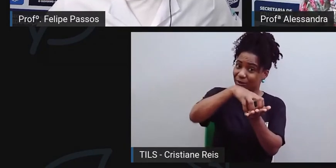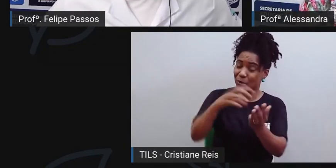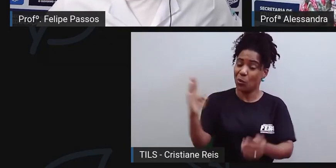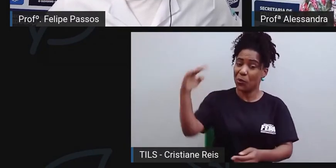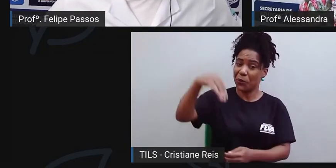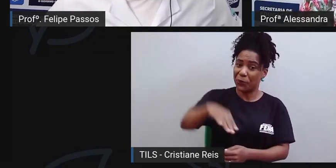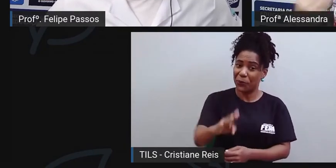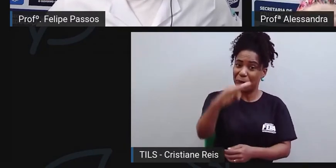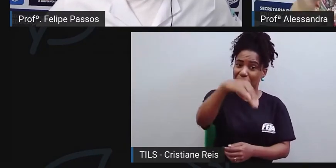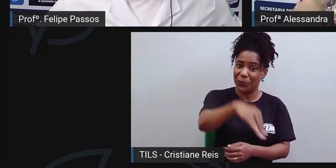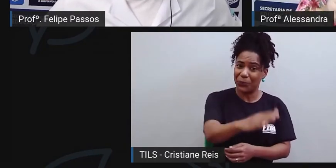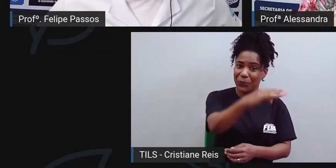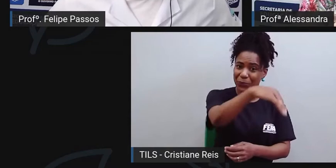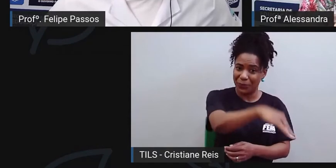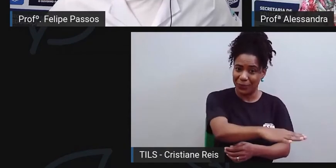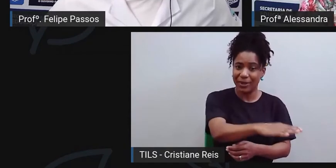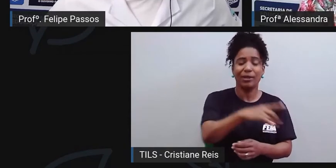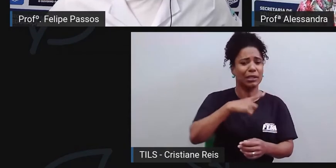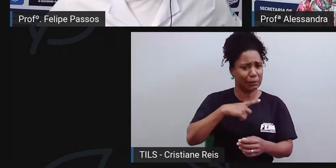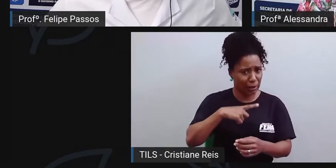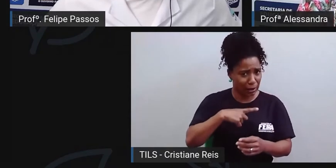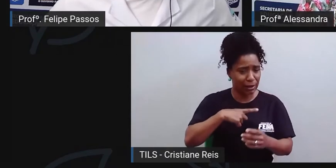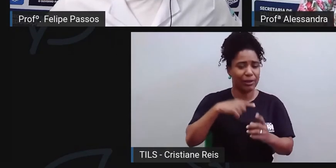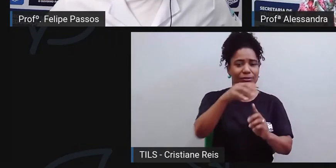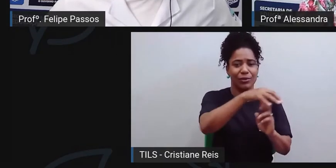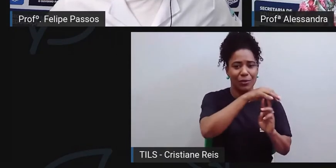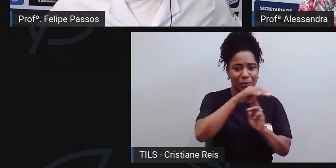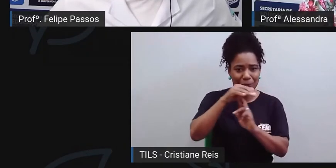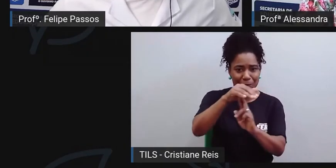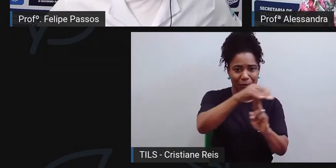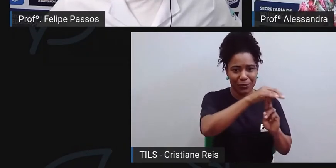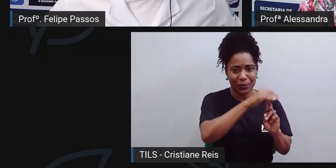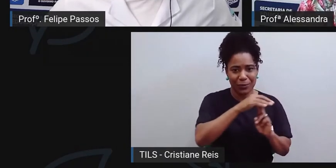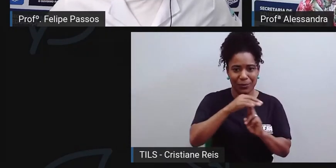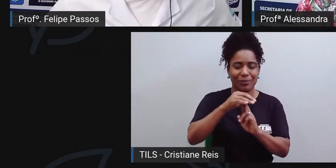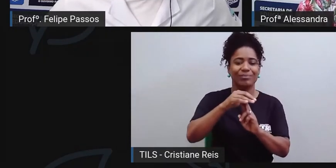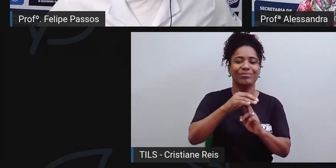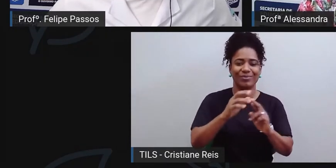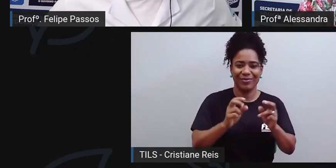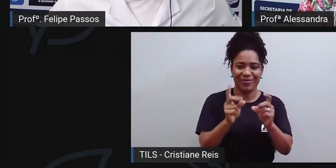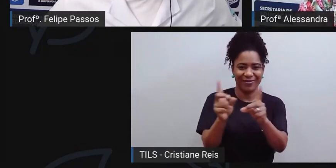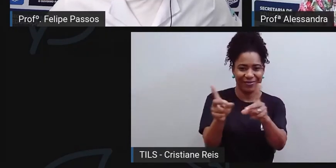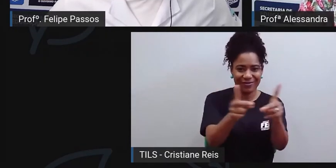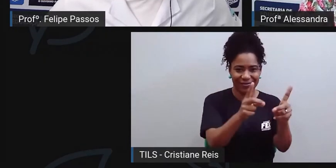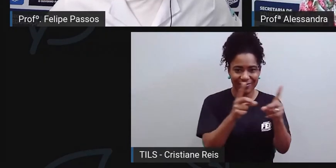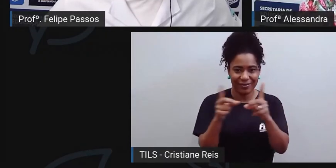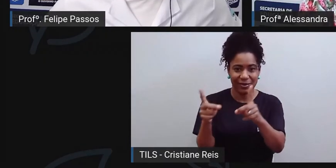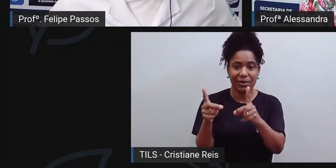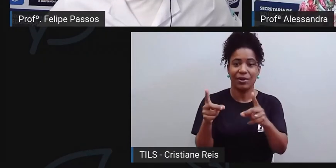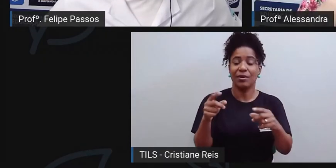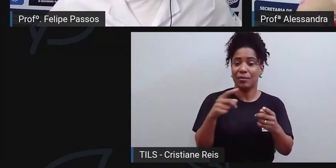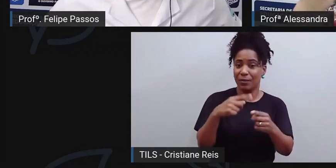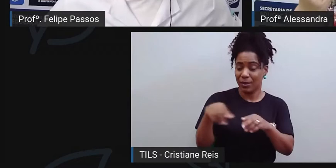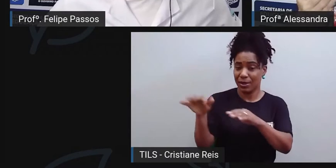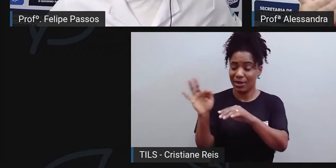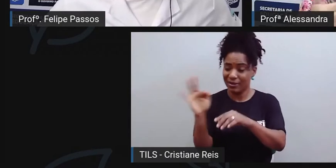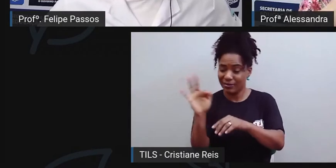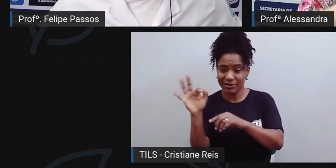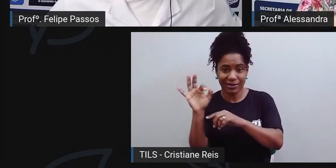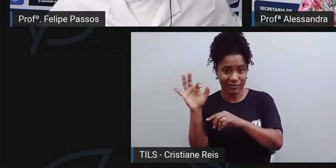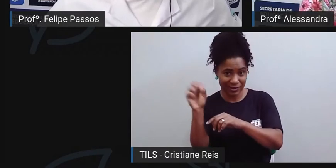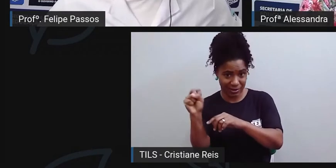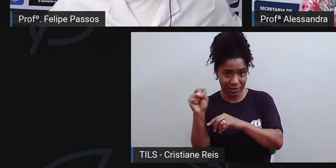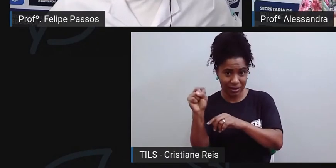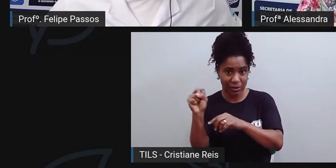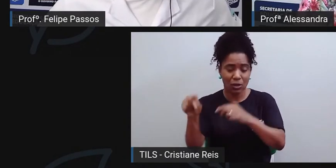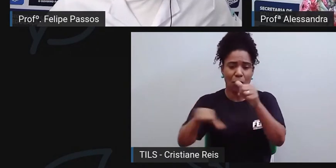feira livre, mas ela tem uma feira livre dentro, porque ela é resultado num processo de modernização da cidade e que se retira